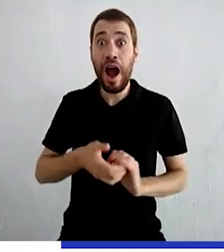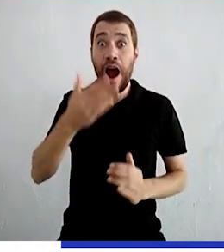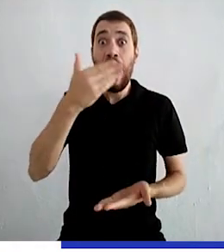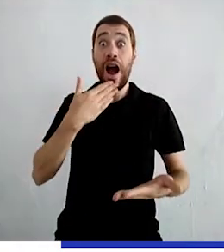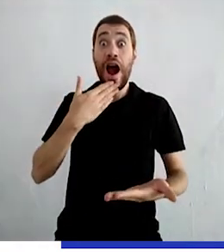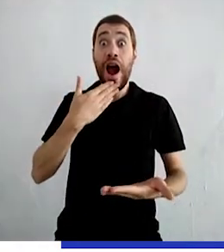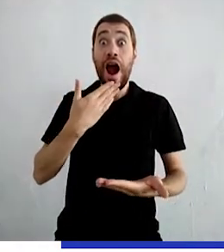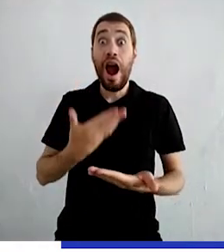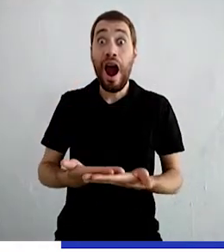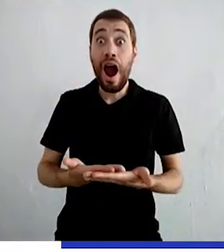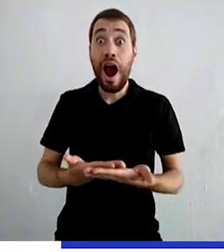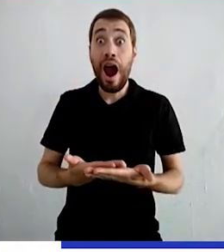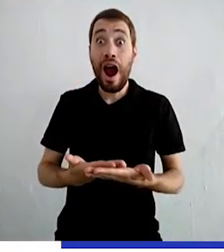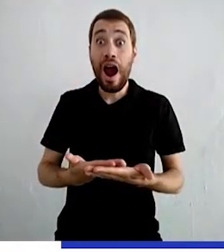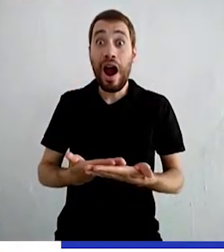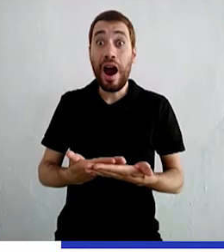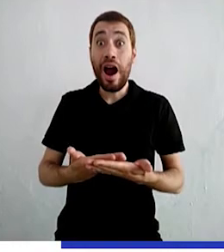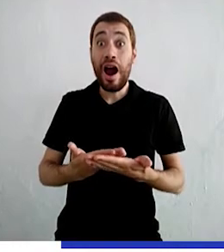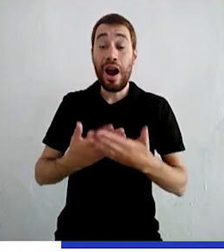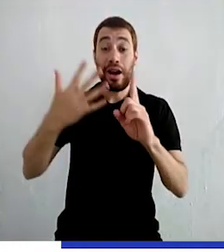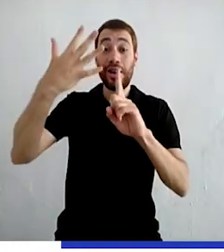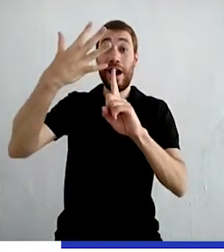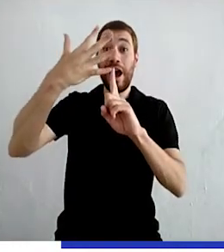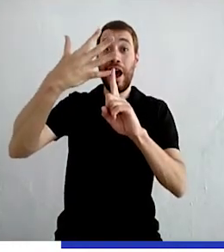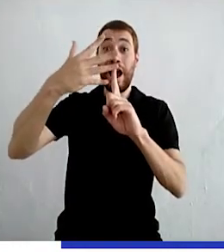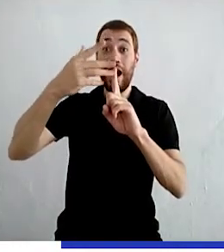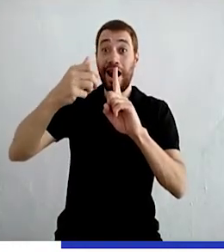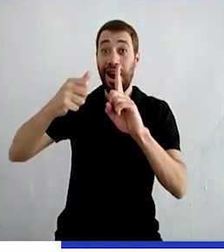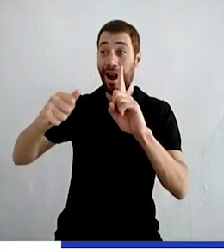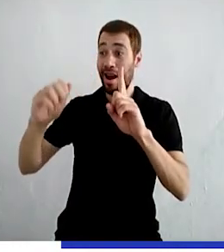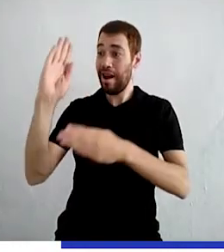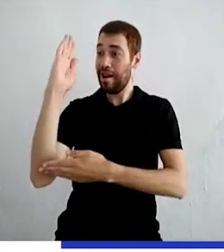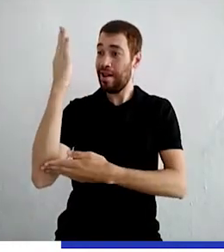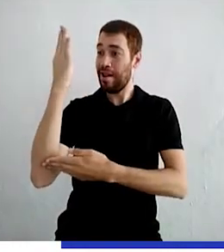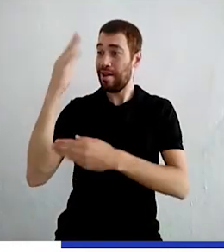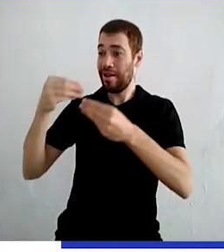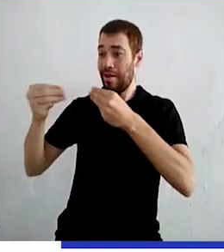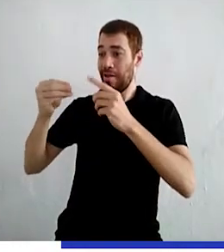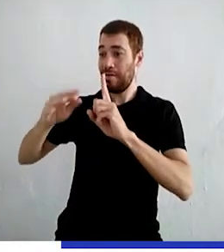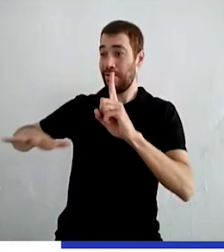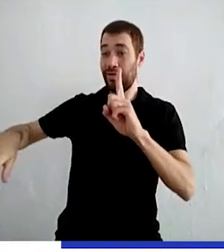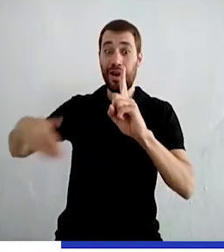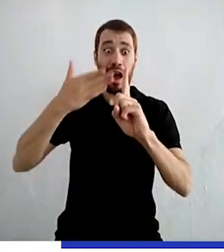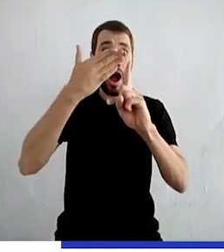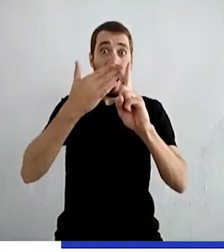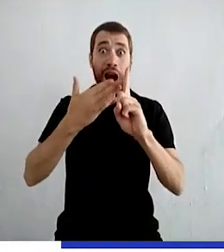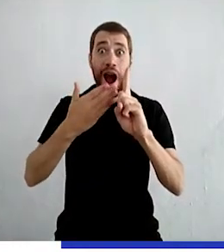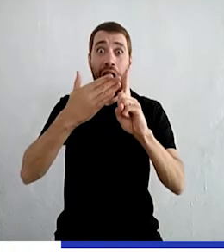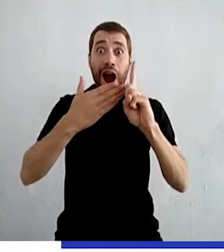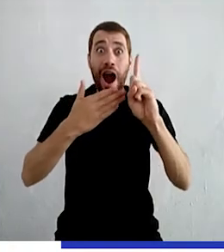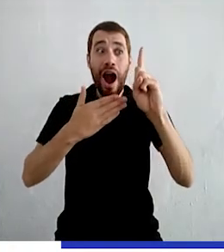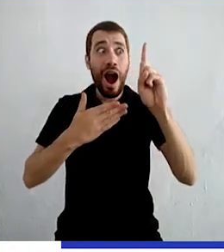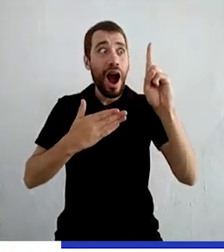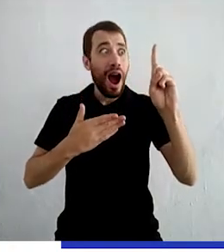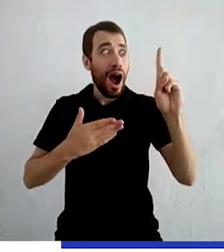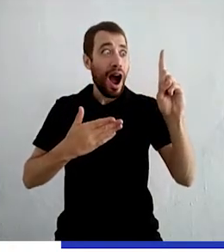Não acreditaram! Quando caiu a palha e apareceu a moça, formosa dos três bailes, com o vestido da